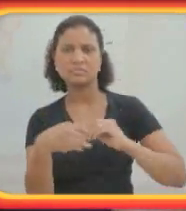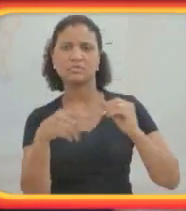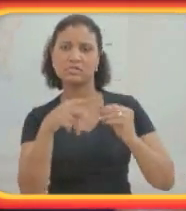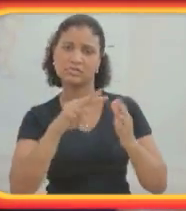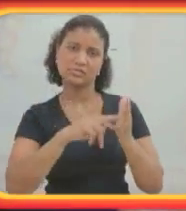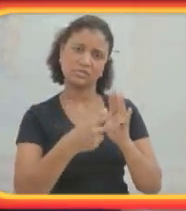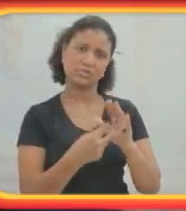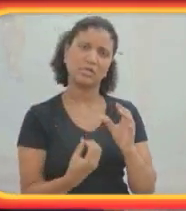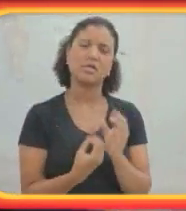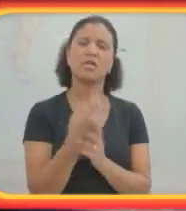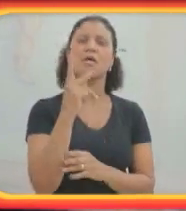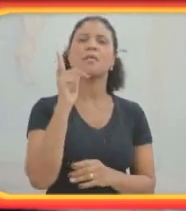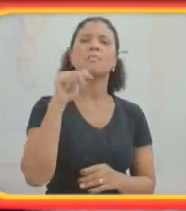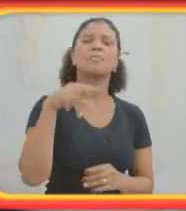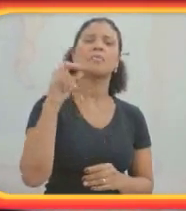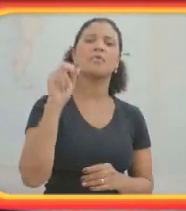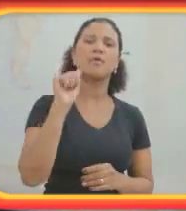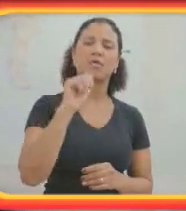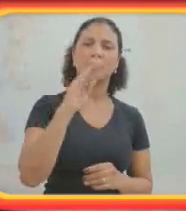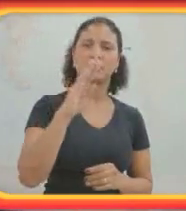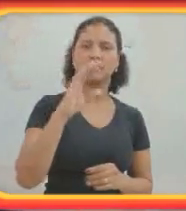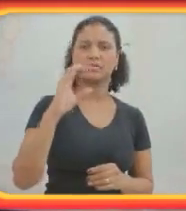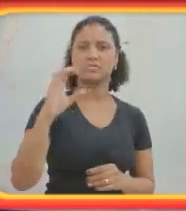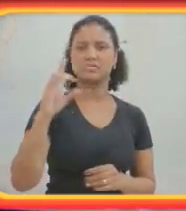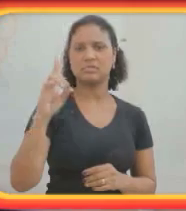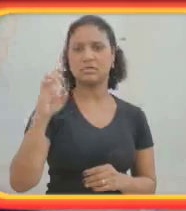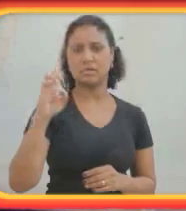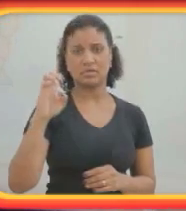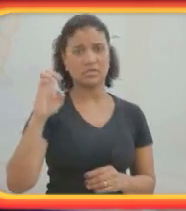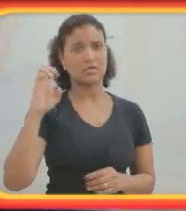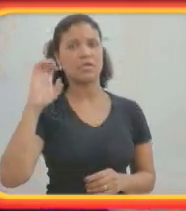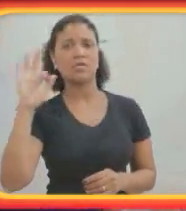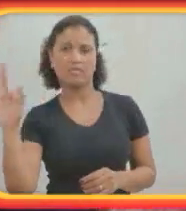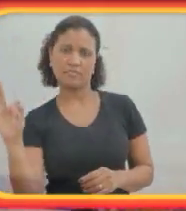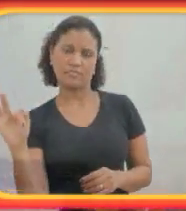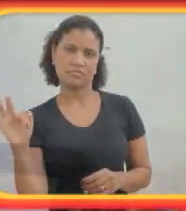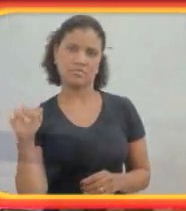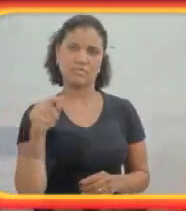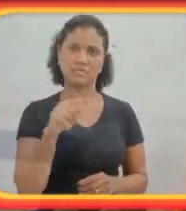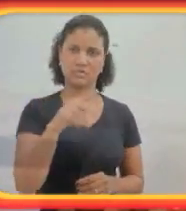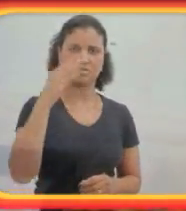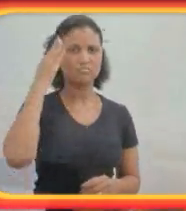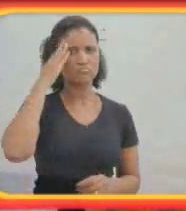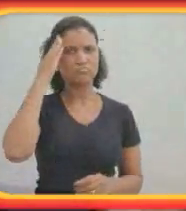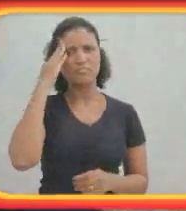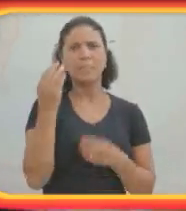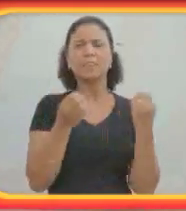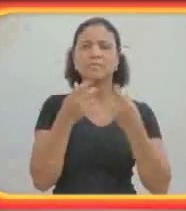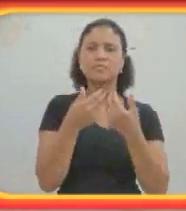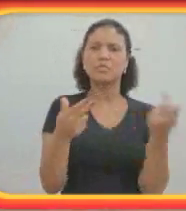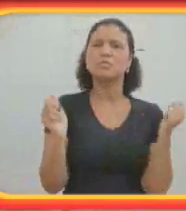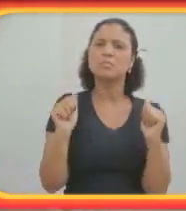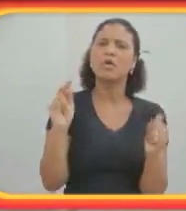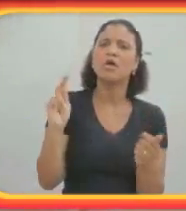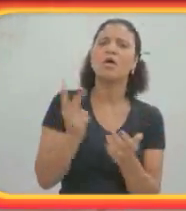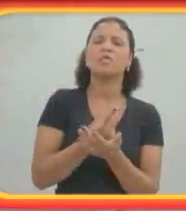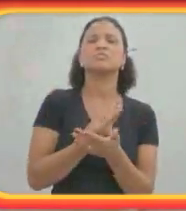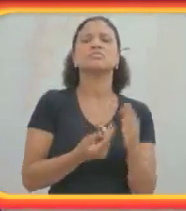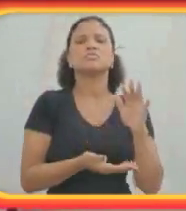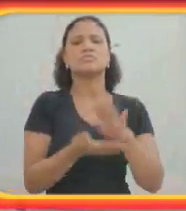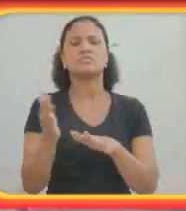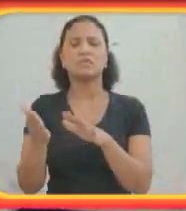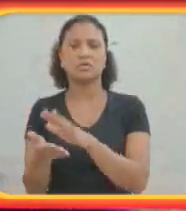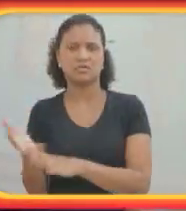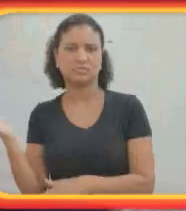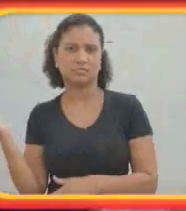planos A, B, C, D, E e F, considerando todas as coisas que podem acontecer na viagem. E se o plano